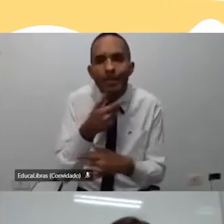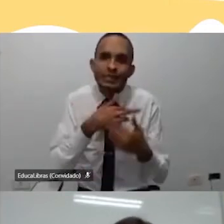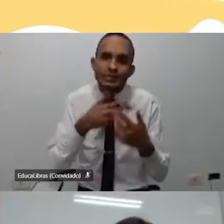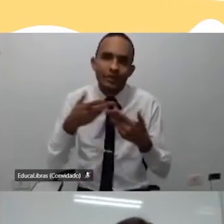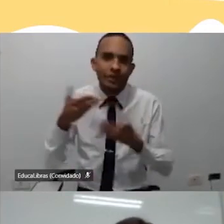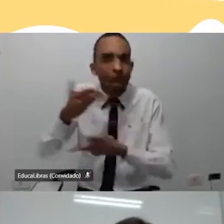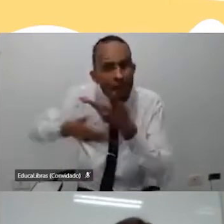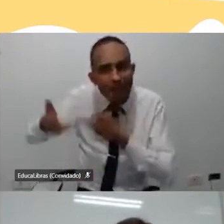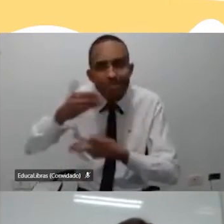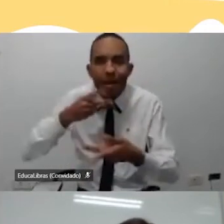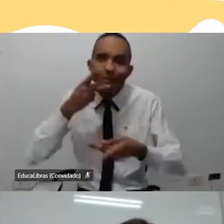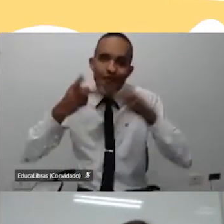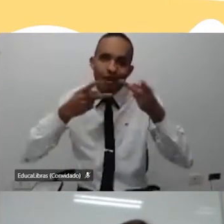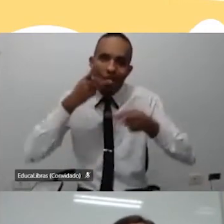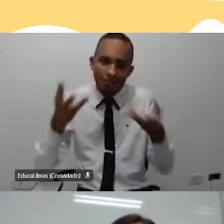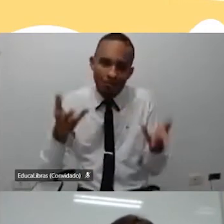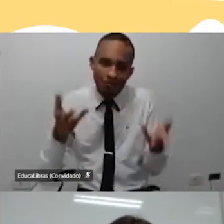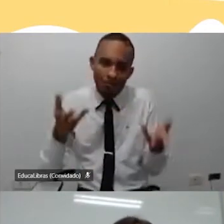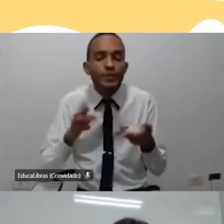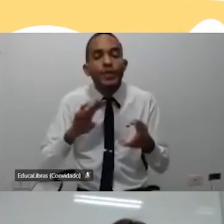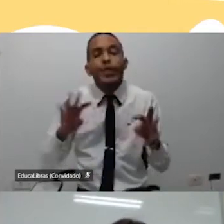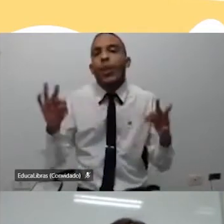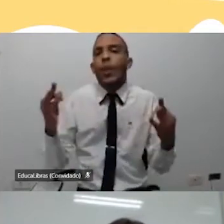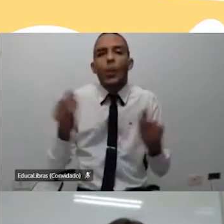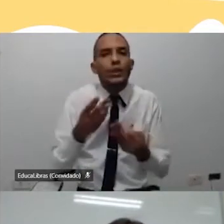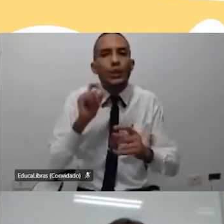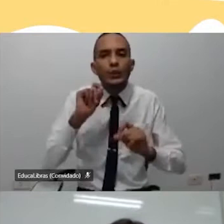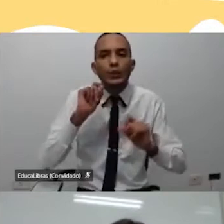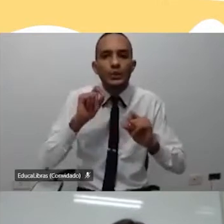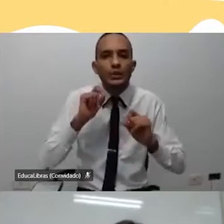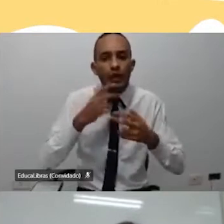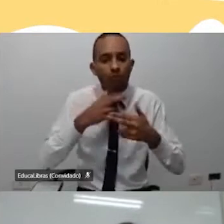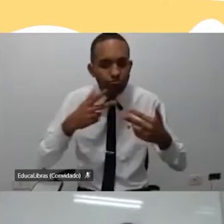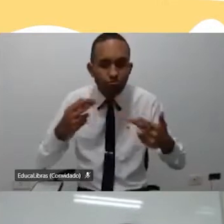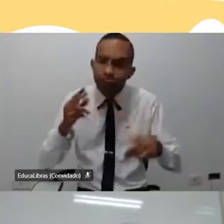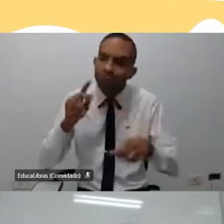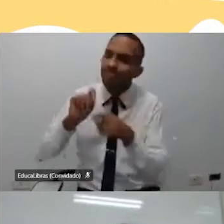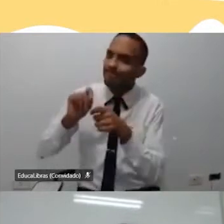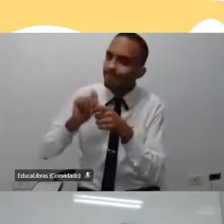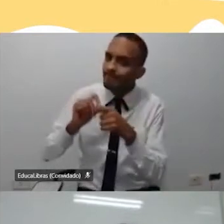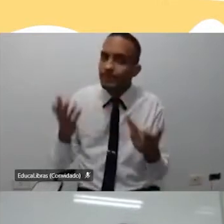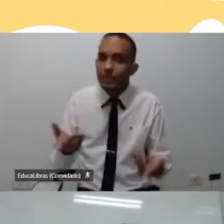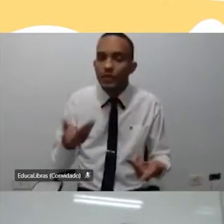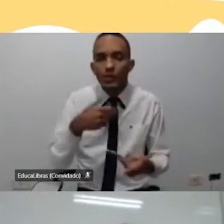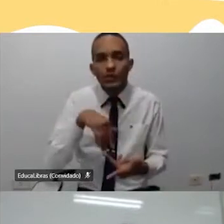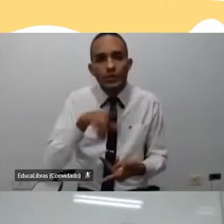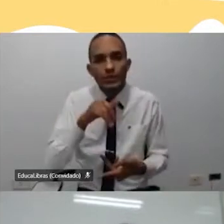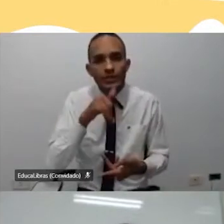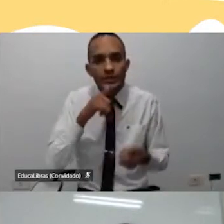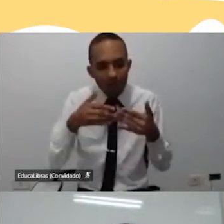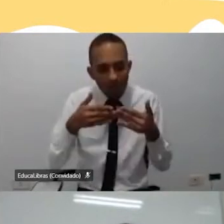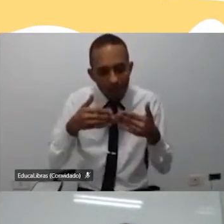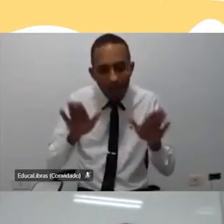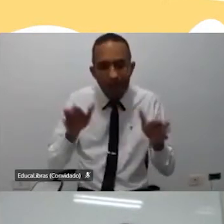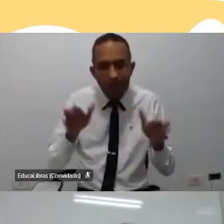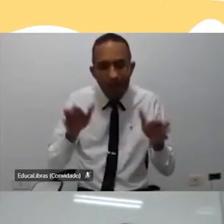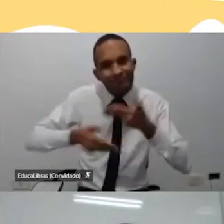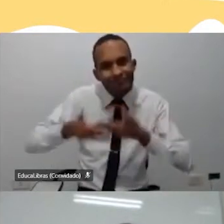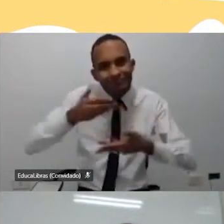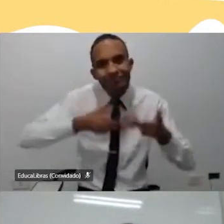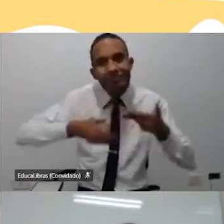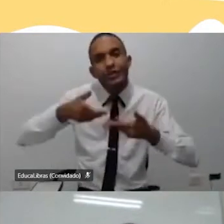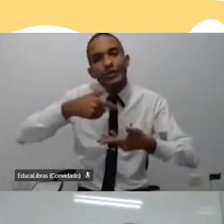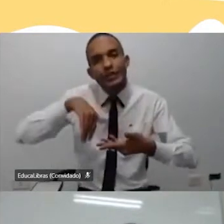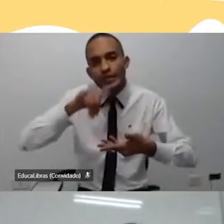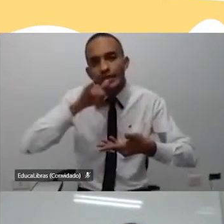lidar com toda essa fala, com todas essas coisas que eles trazem, e quando a gente abre um espaço de participação, a